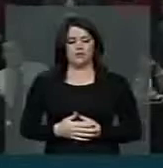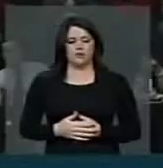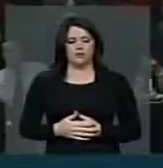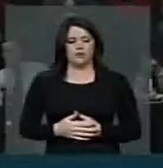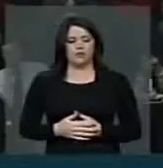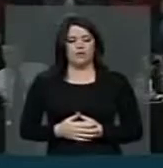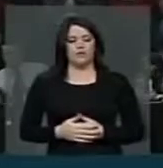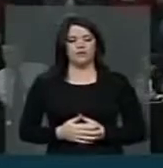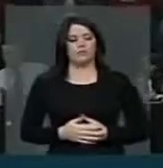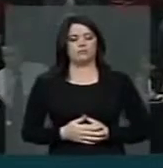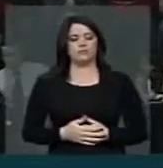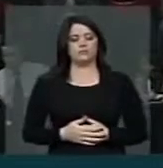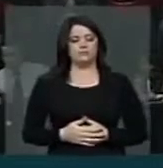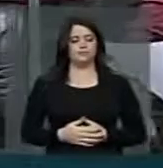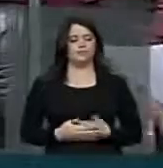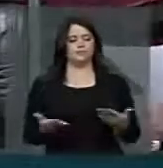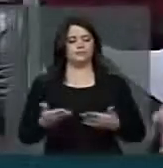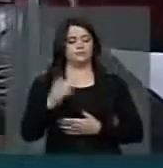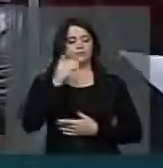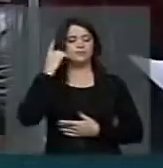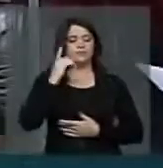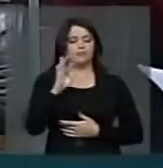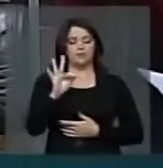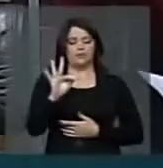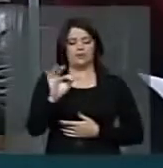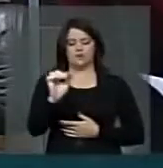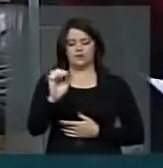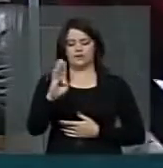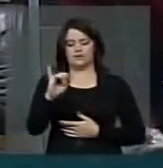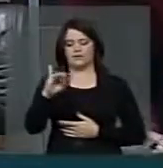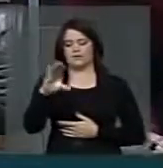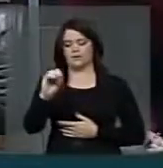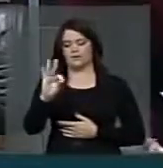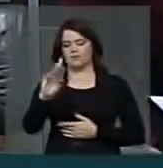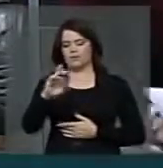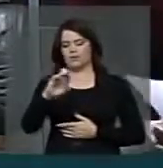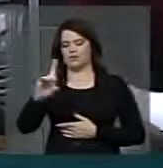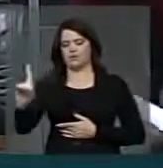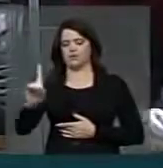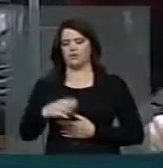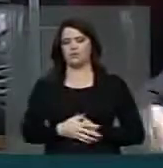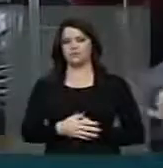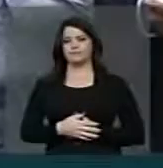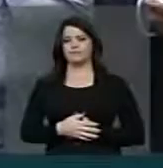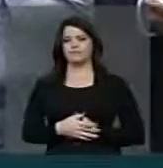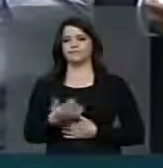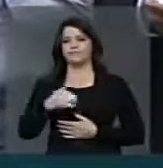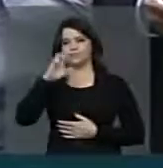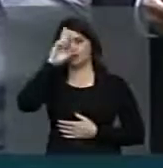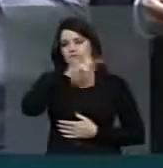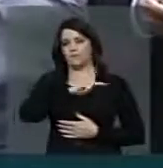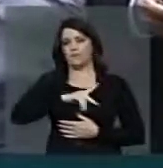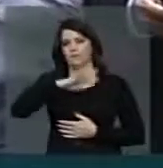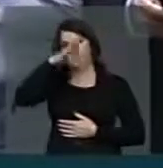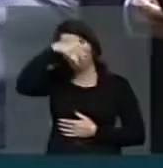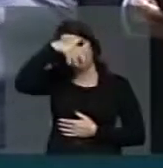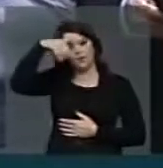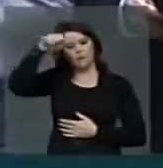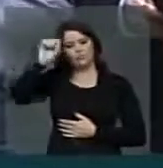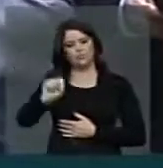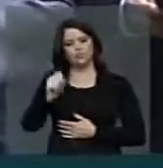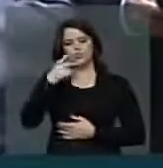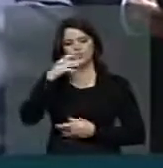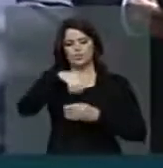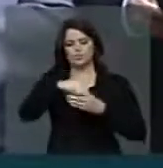De pronto, Fábio Tradi, PMDB. Embora o meu estado, Mato Grosso do Sul, não